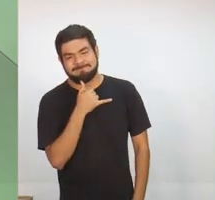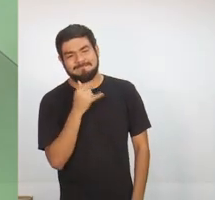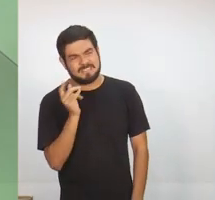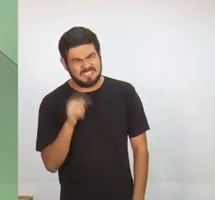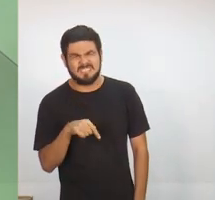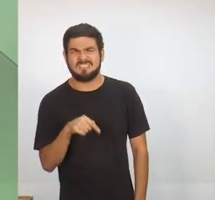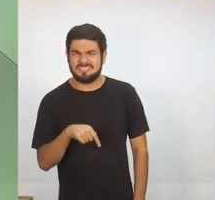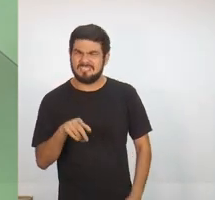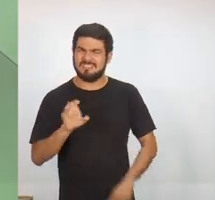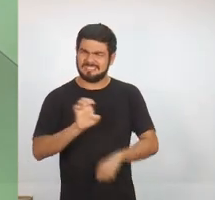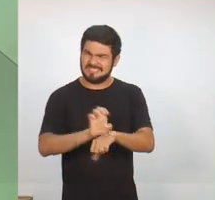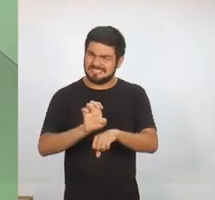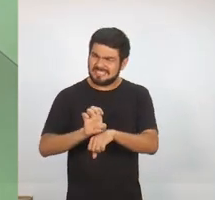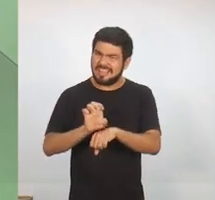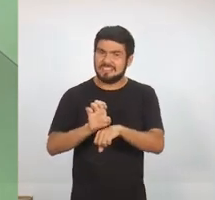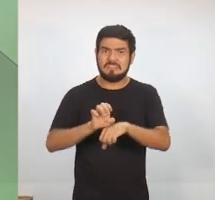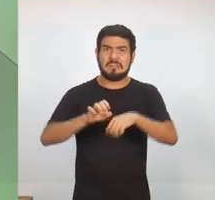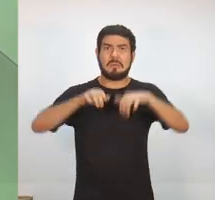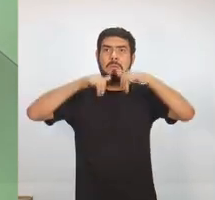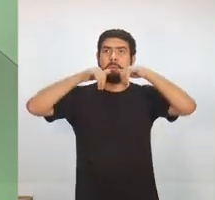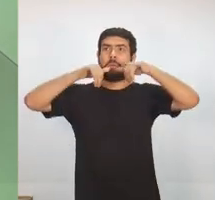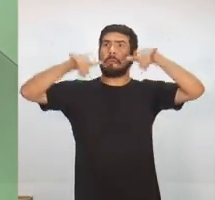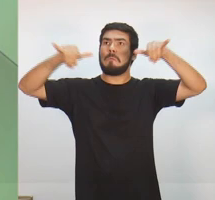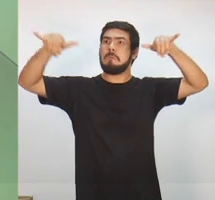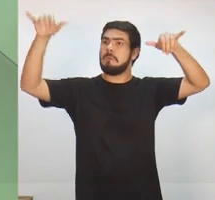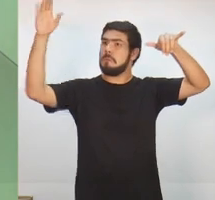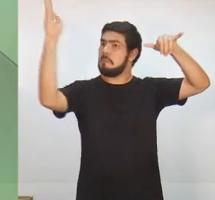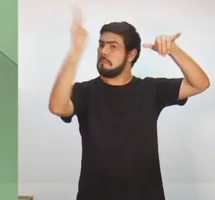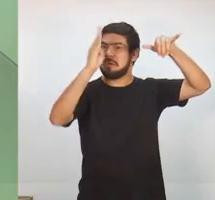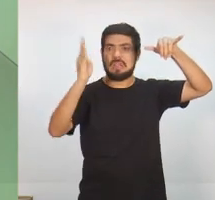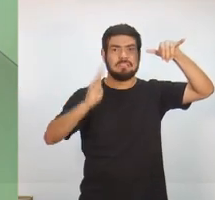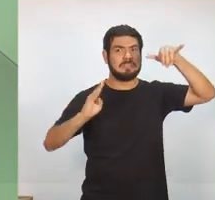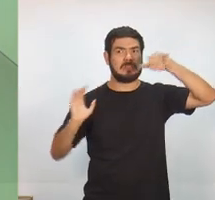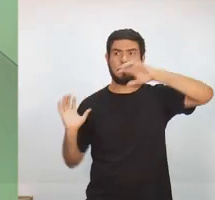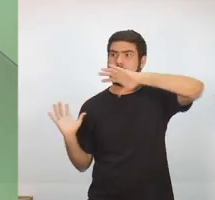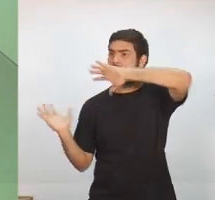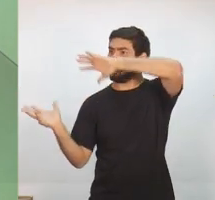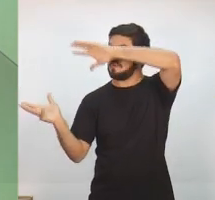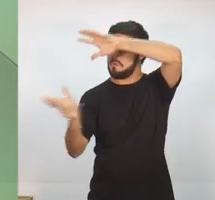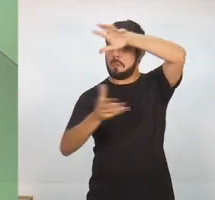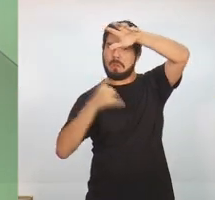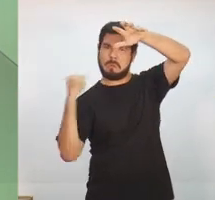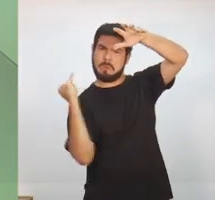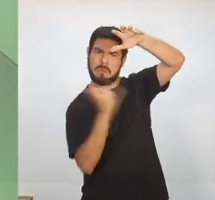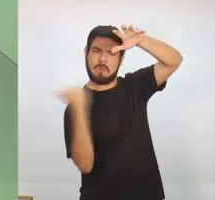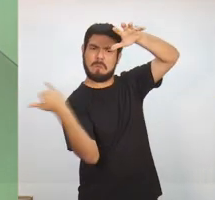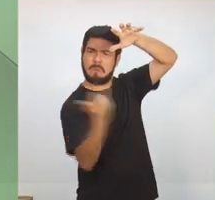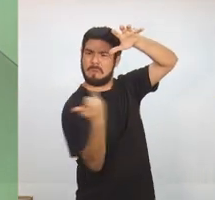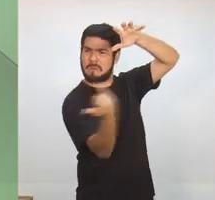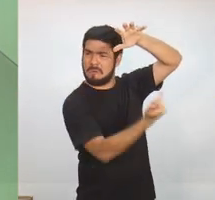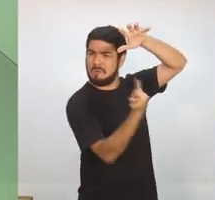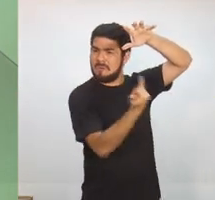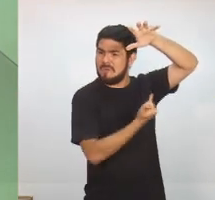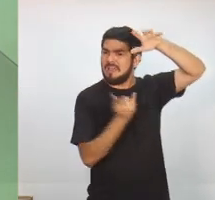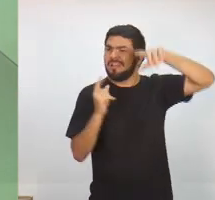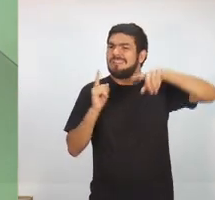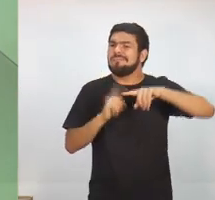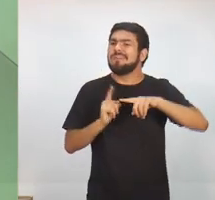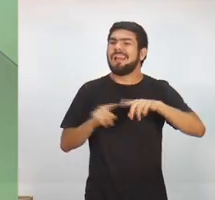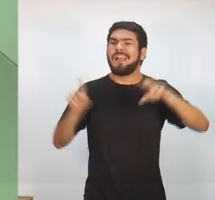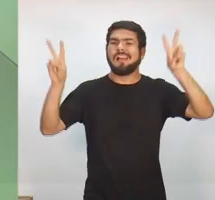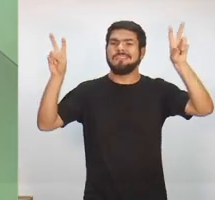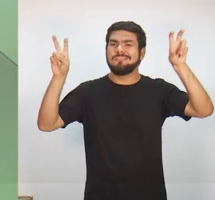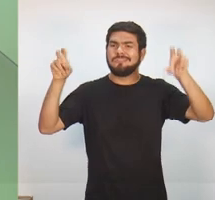nosso estado ser noticiado internacionalmente, ser conhecido no mundo inteiro por brutalidades como